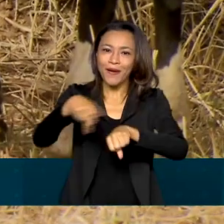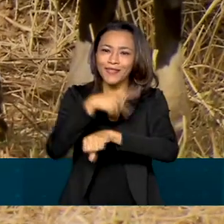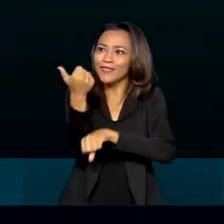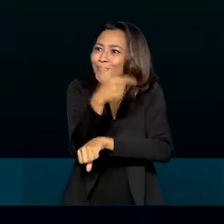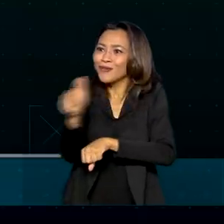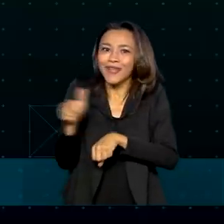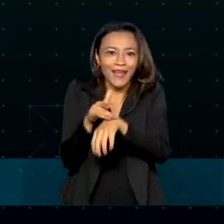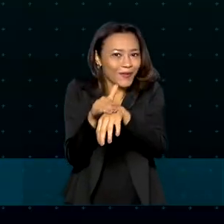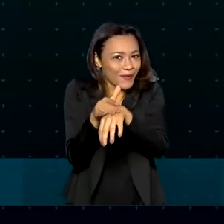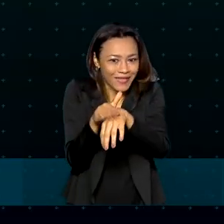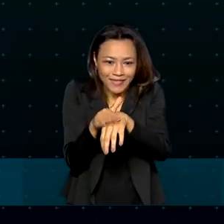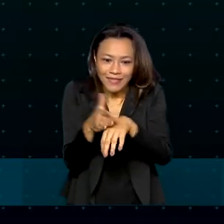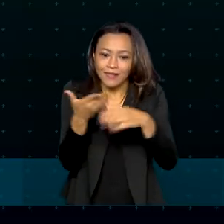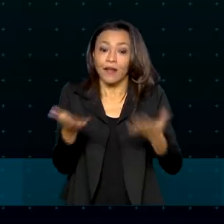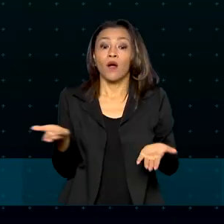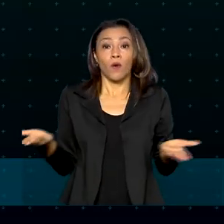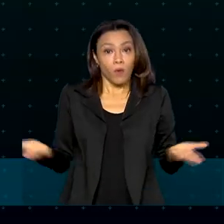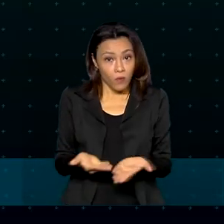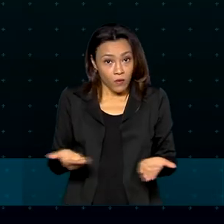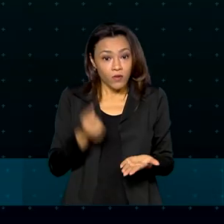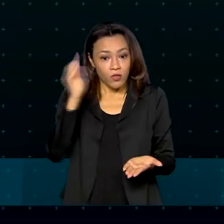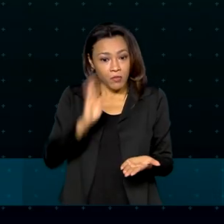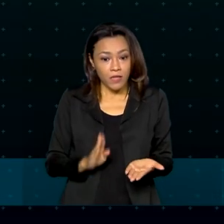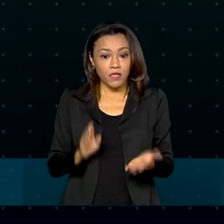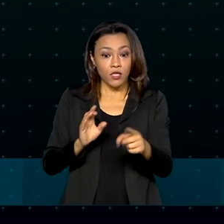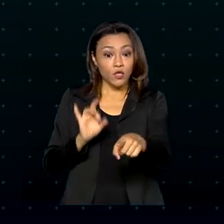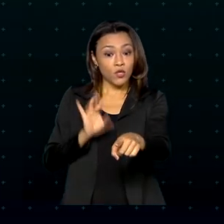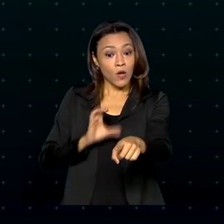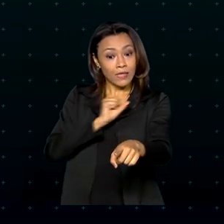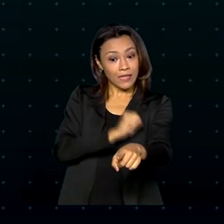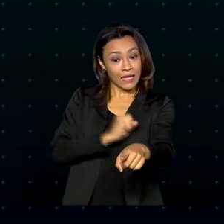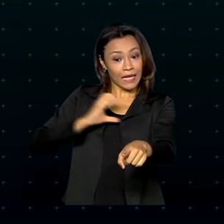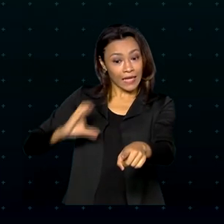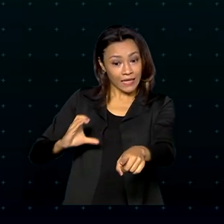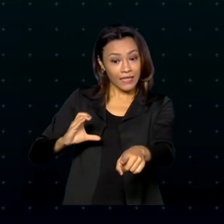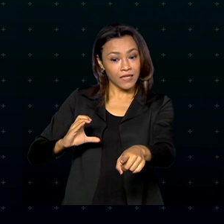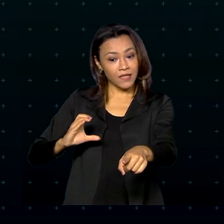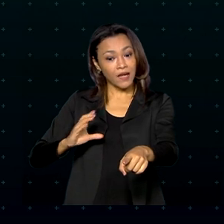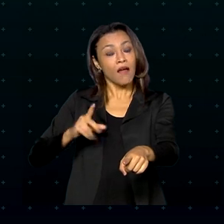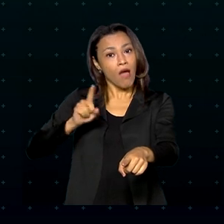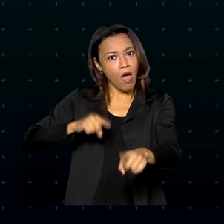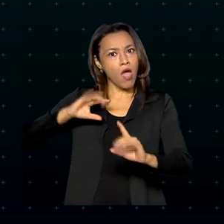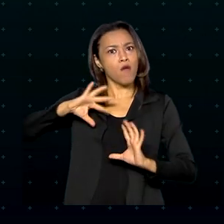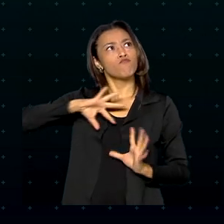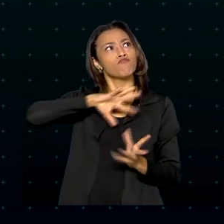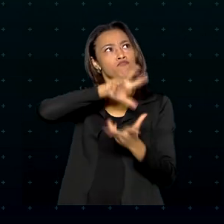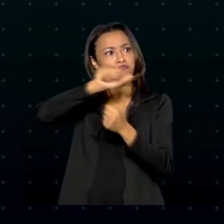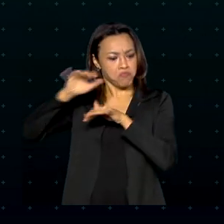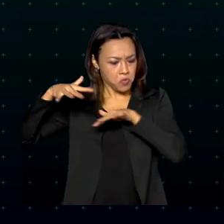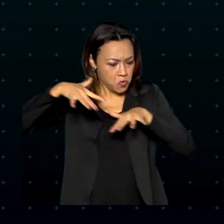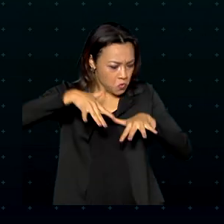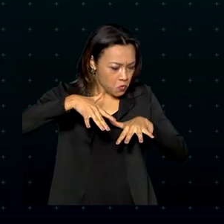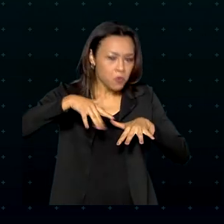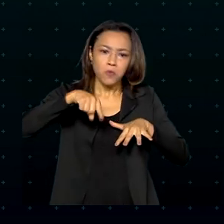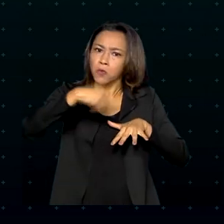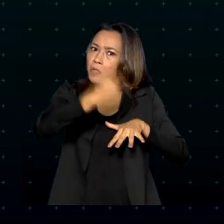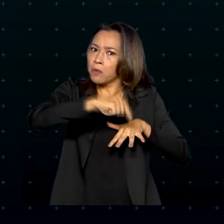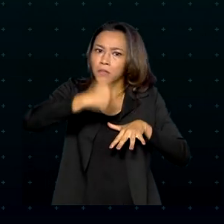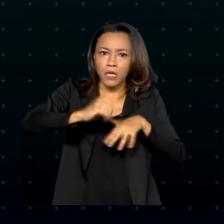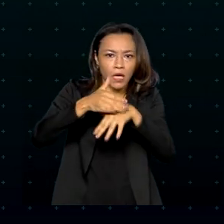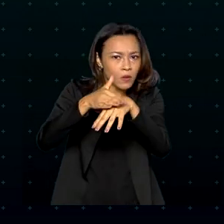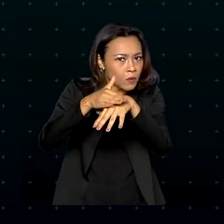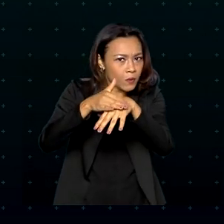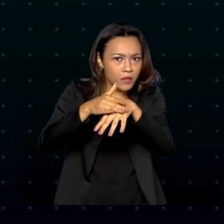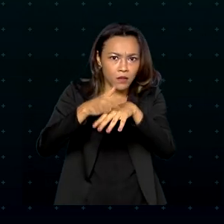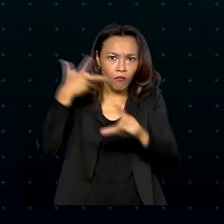aftosa. Atualmente, no Brasil, apenas Santa Catarina é considerada internacionalmente como zona livre da febre aftosa